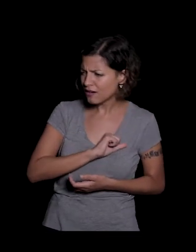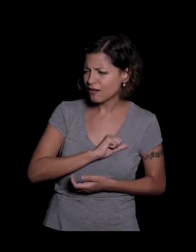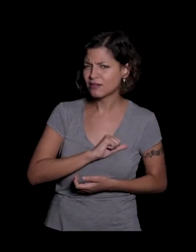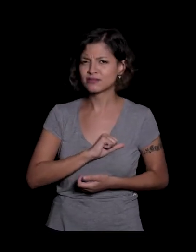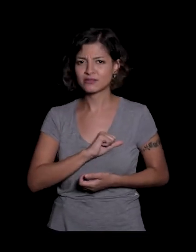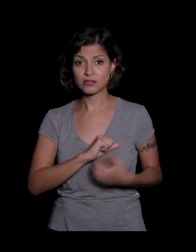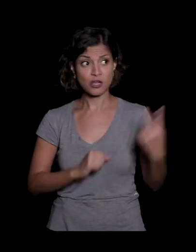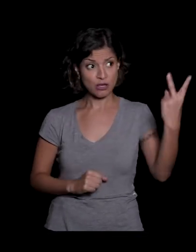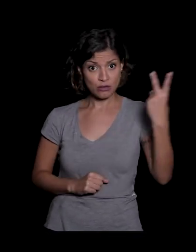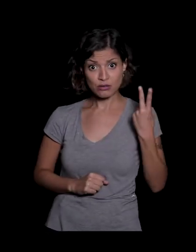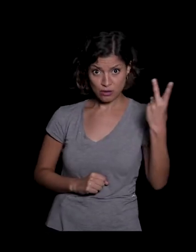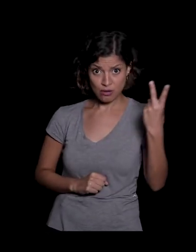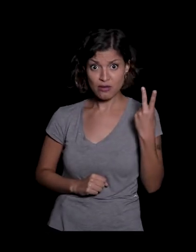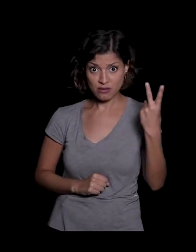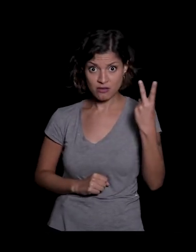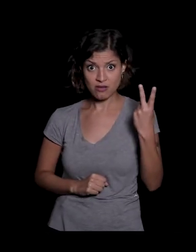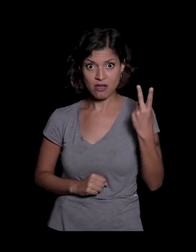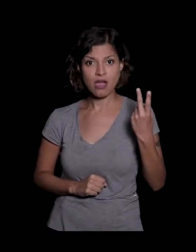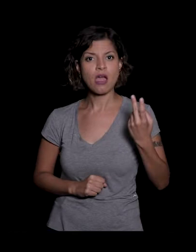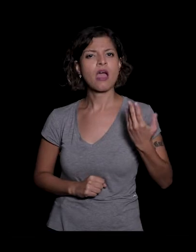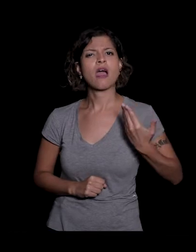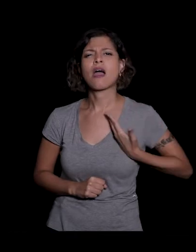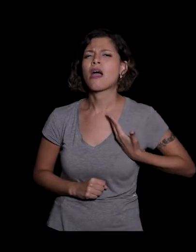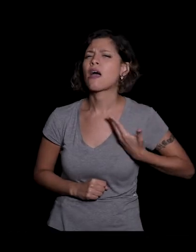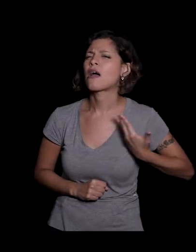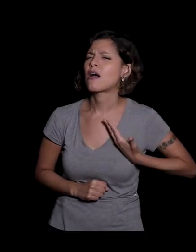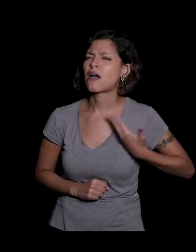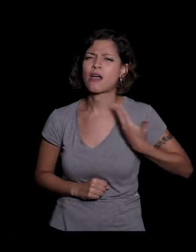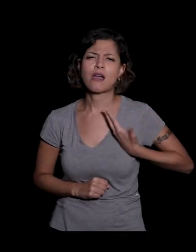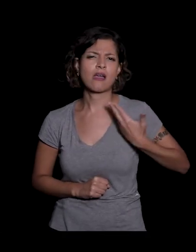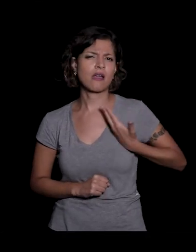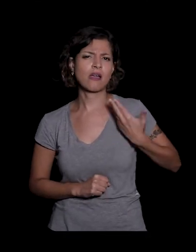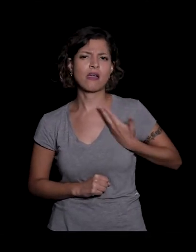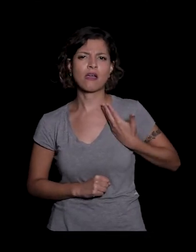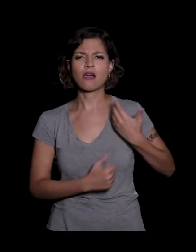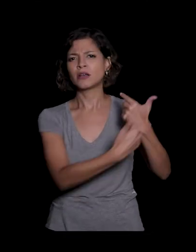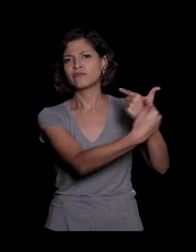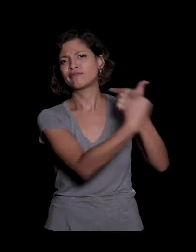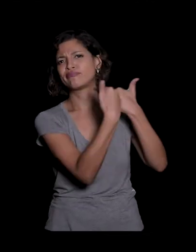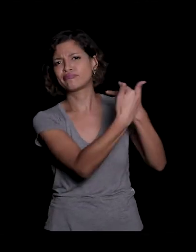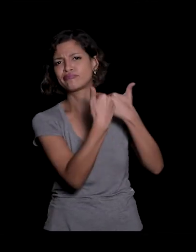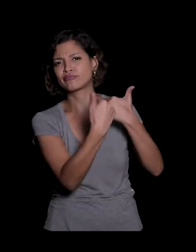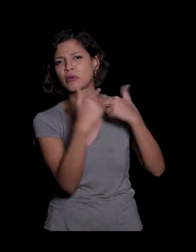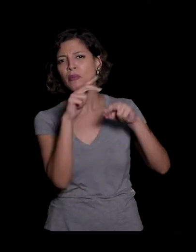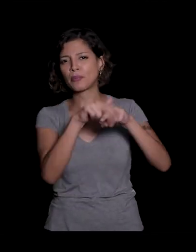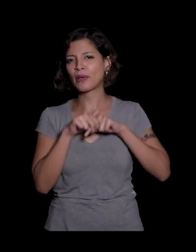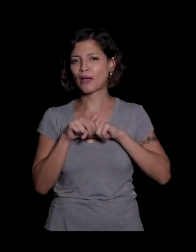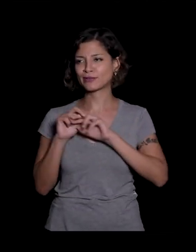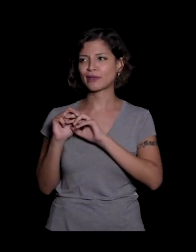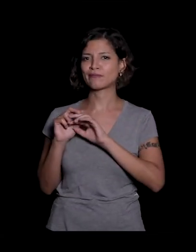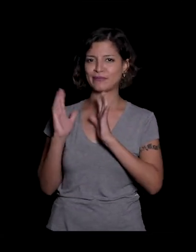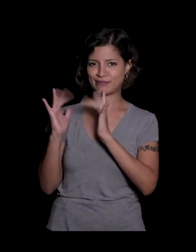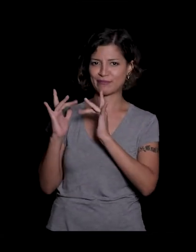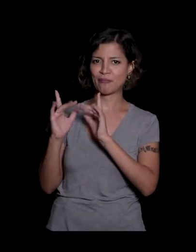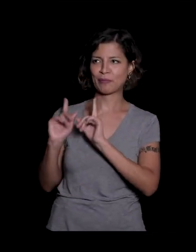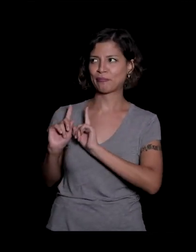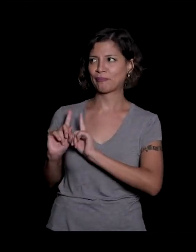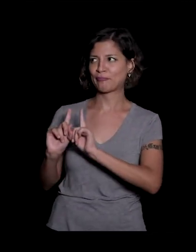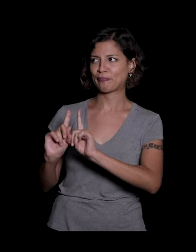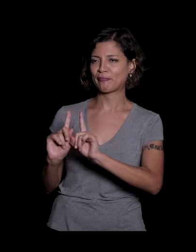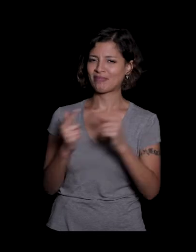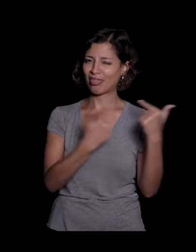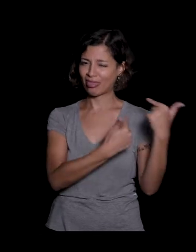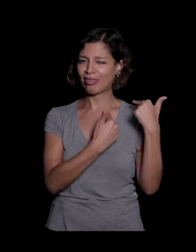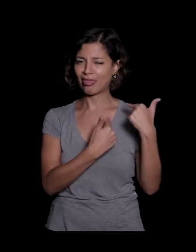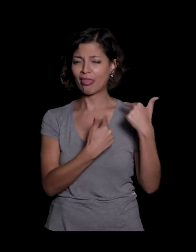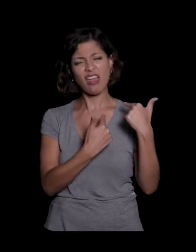nós dois éramos realmente dois grandes amigos ele debochava muito dos rapazes que eram meus namorados e eu